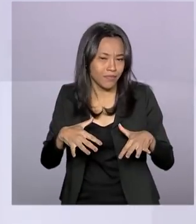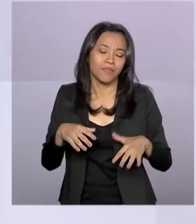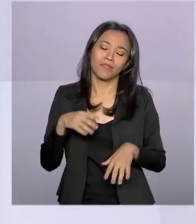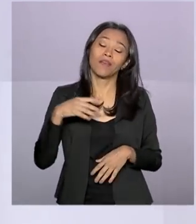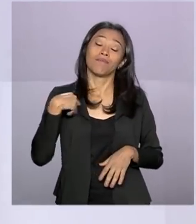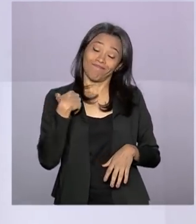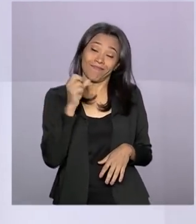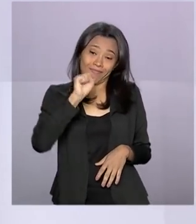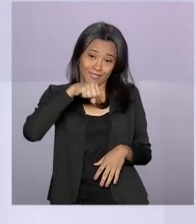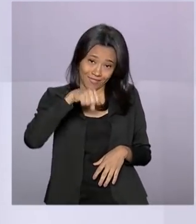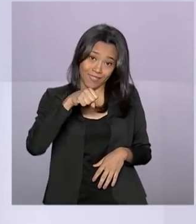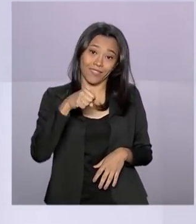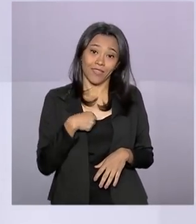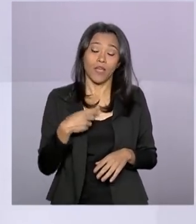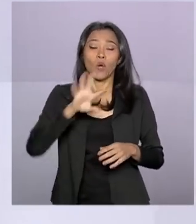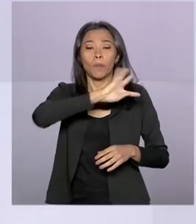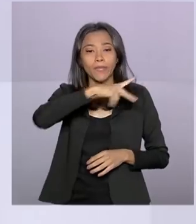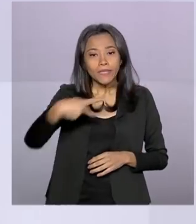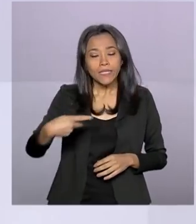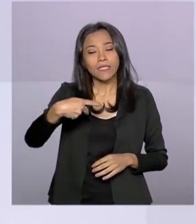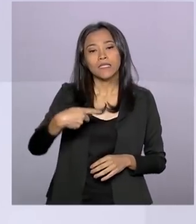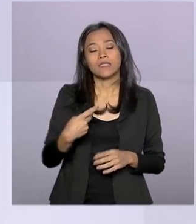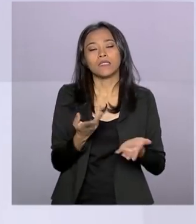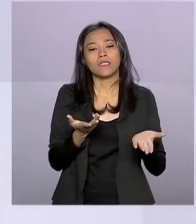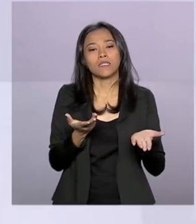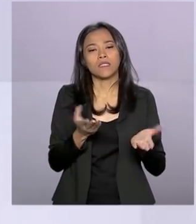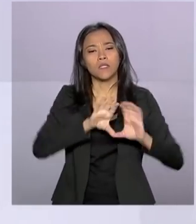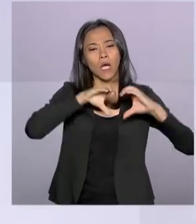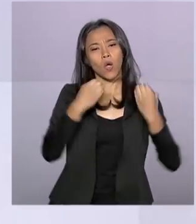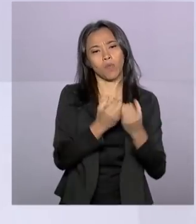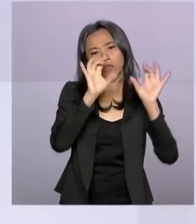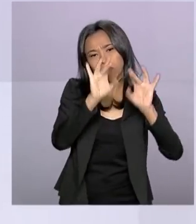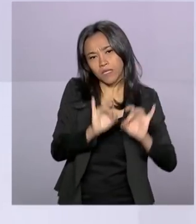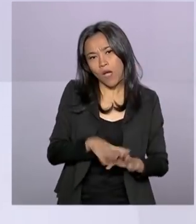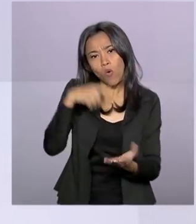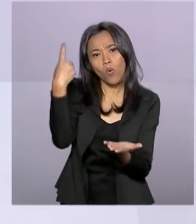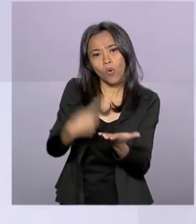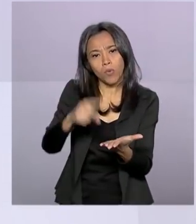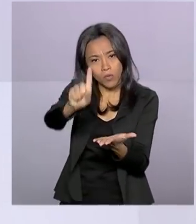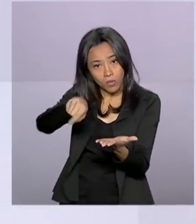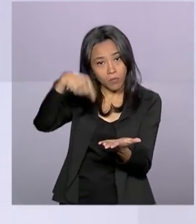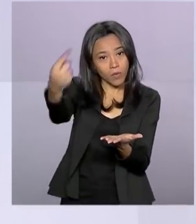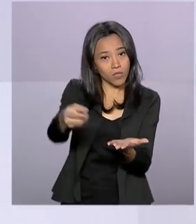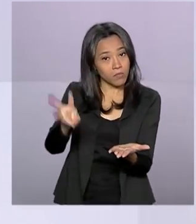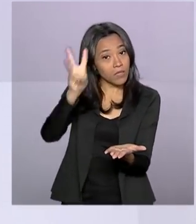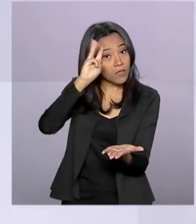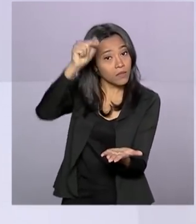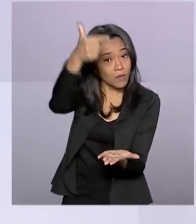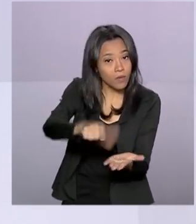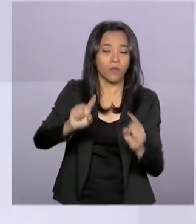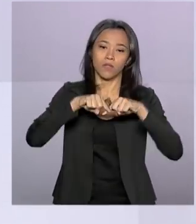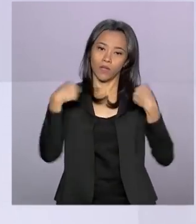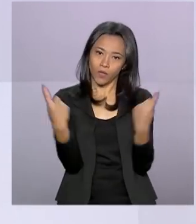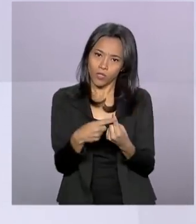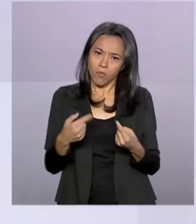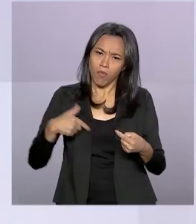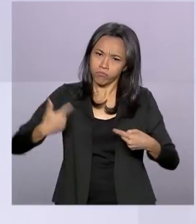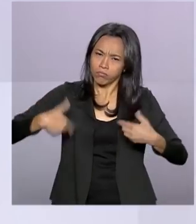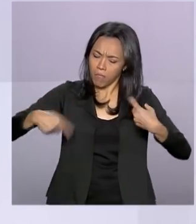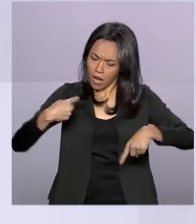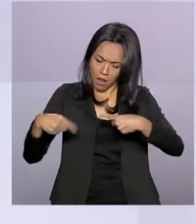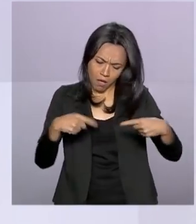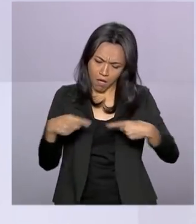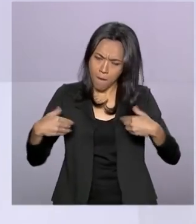sim. O presidente da Comissão Especial, o deputado Marcelo Ramos, marcou para a próxima terça-feira mais uma sessão para avançar no